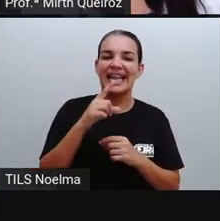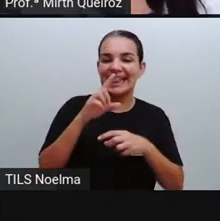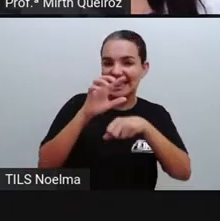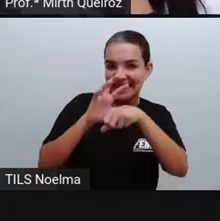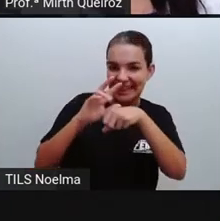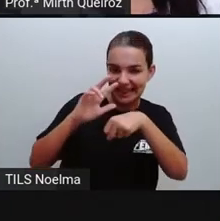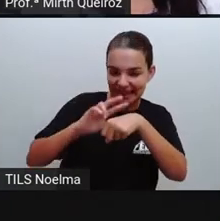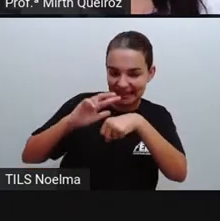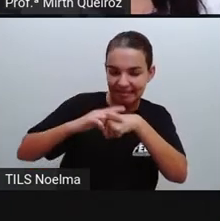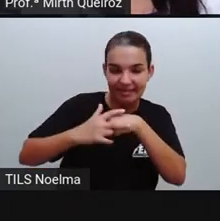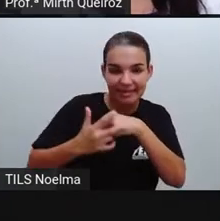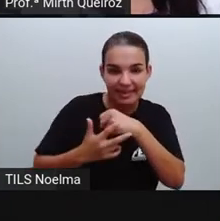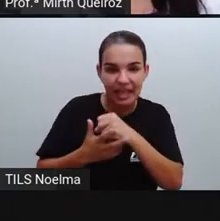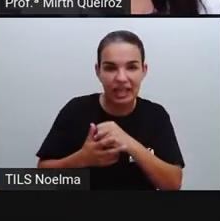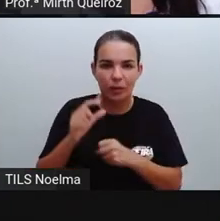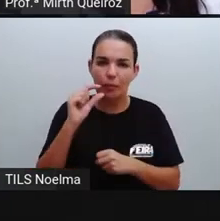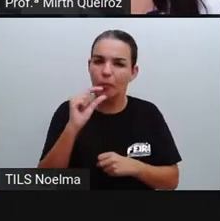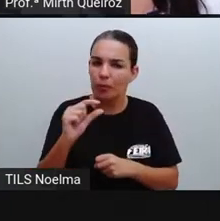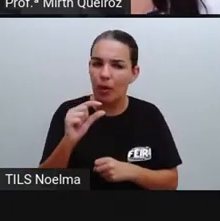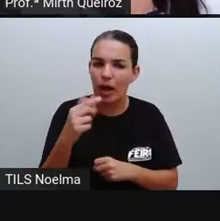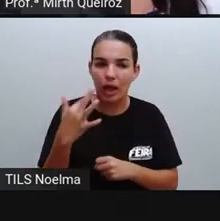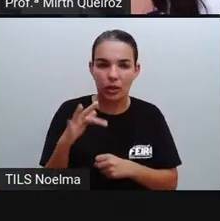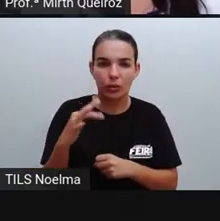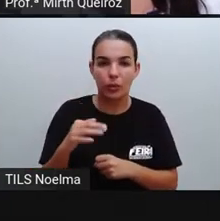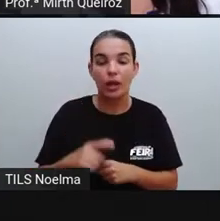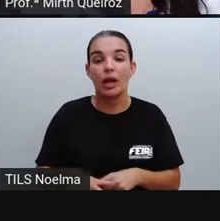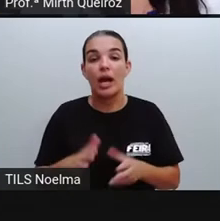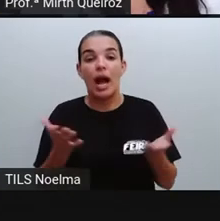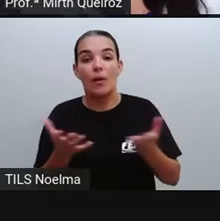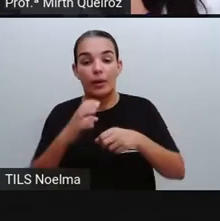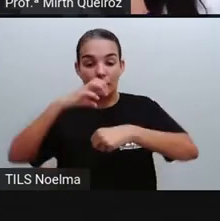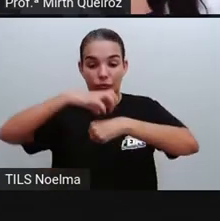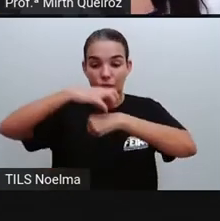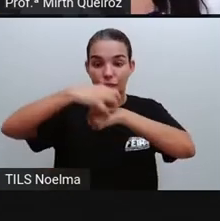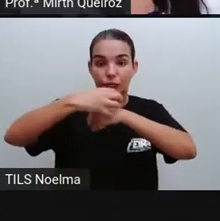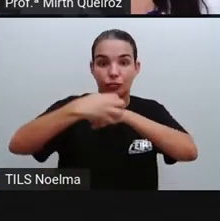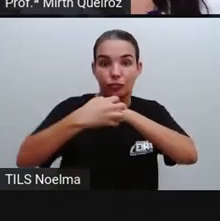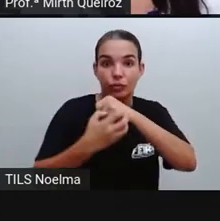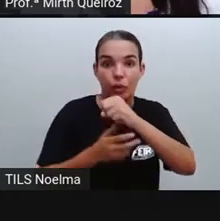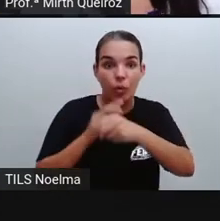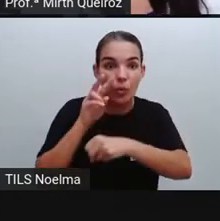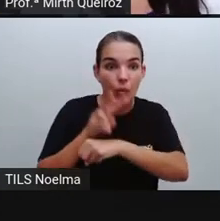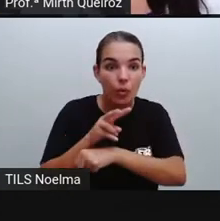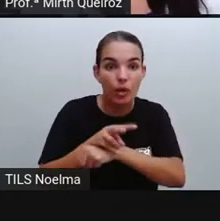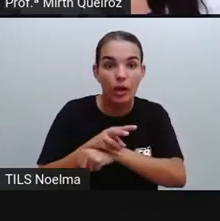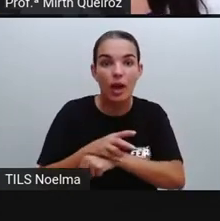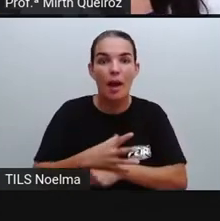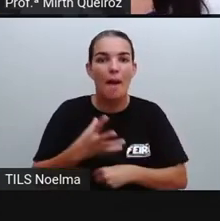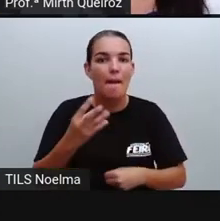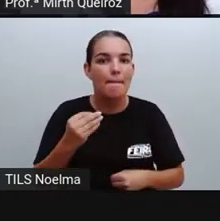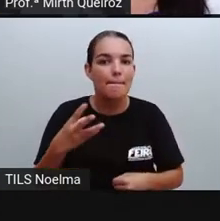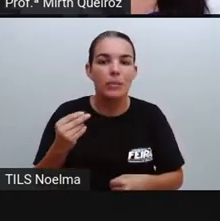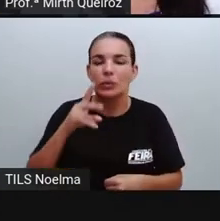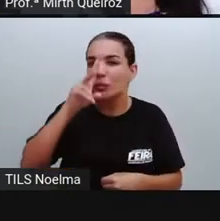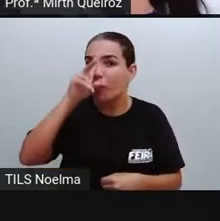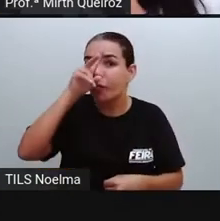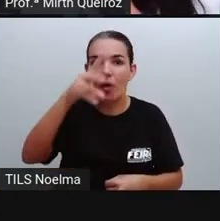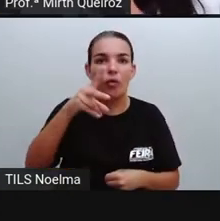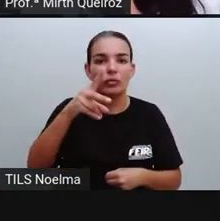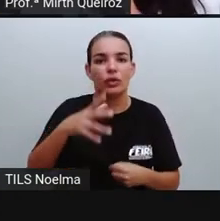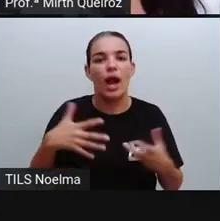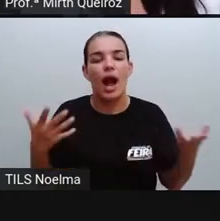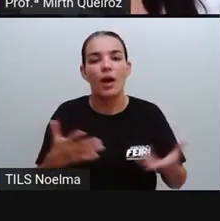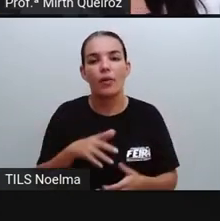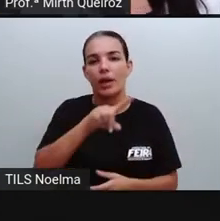casos. Na maioria dos casos, vai estar presente e as dores são intensas. Já no caso da zika, pode estar presente